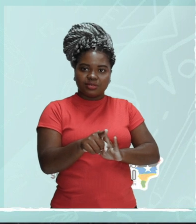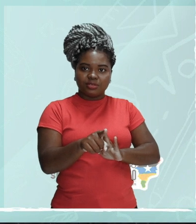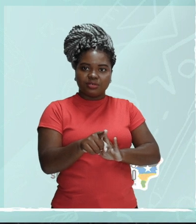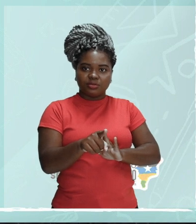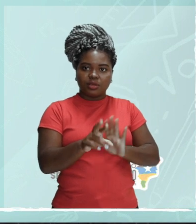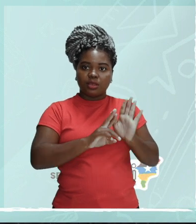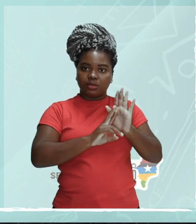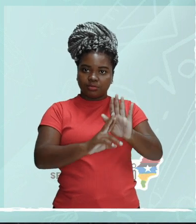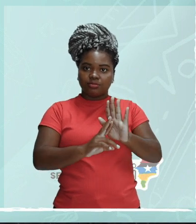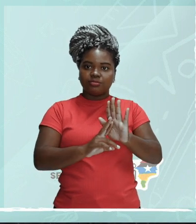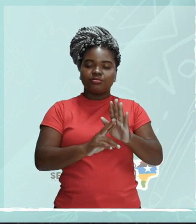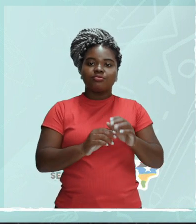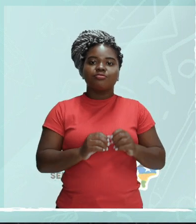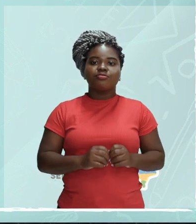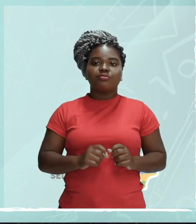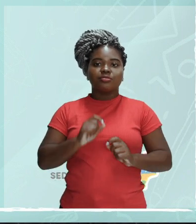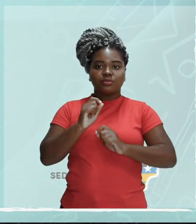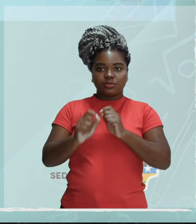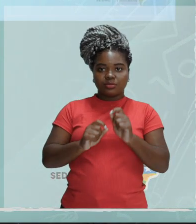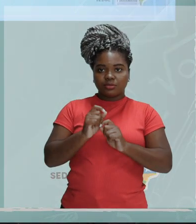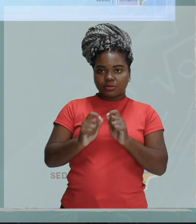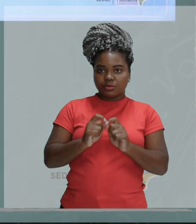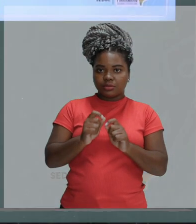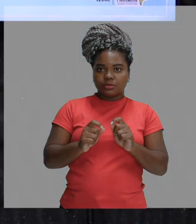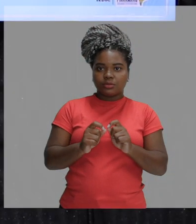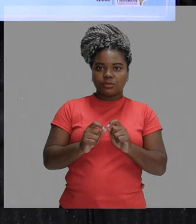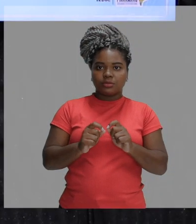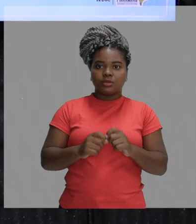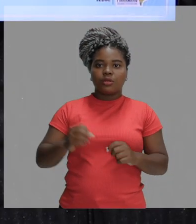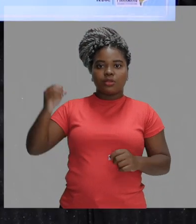princípios da óptica geométrica. Questões simples